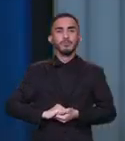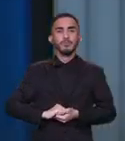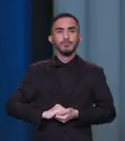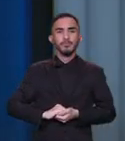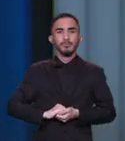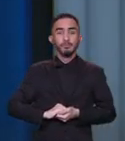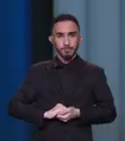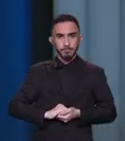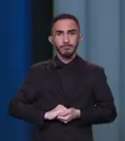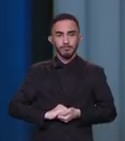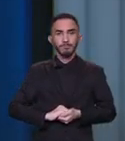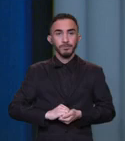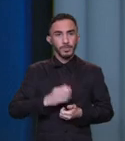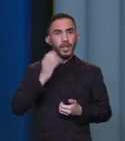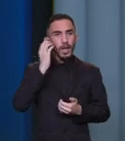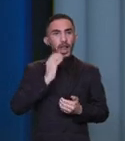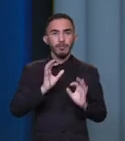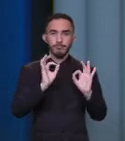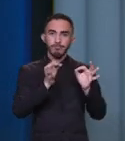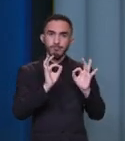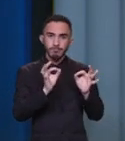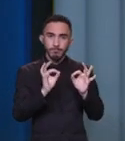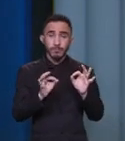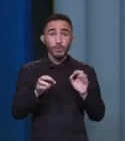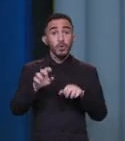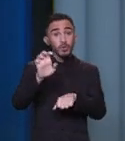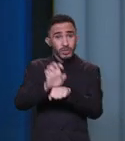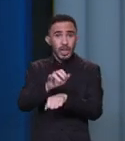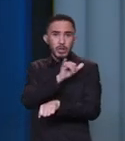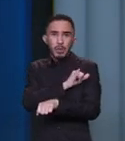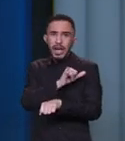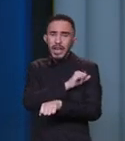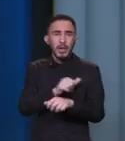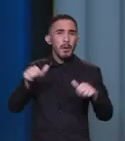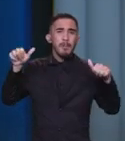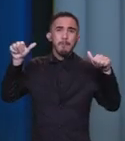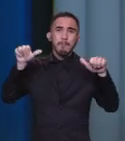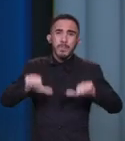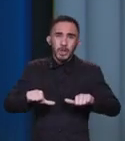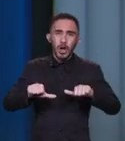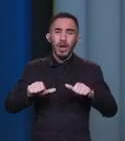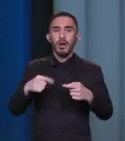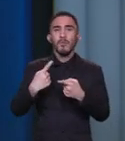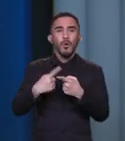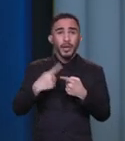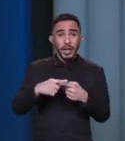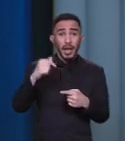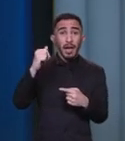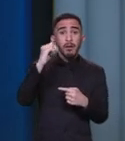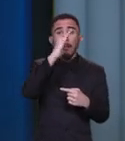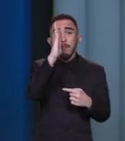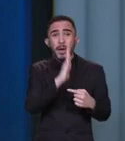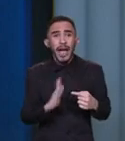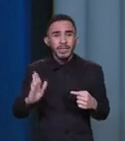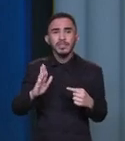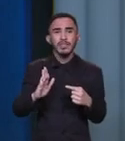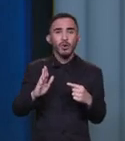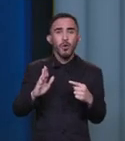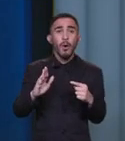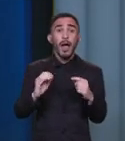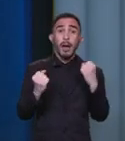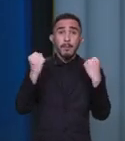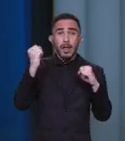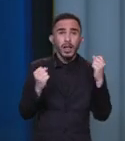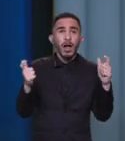Olha, Cláudio, de fato, o Rio de Janeiro foi o Estado que mais sofreu com a desindustrialização do país e, como eu disse, a indústria